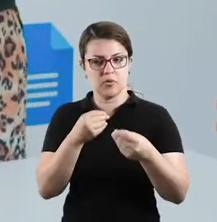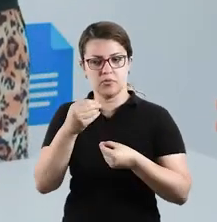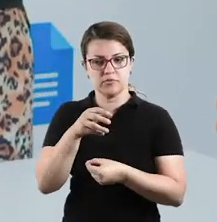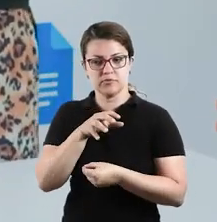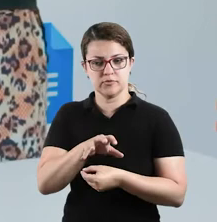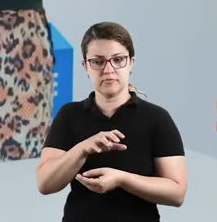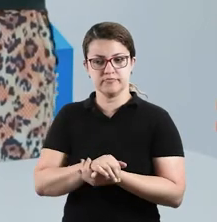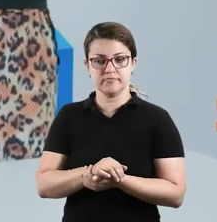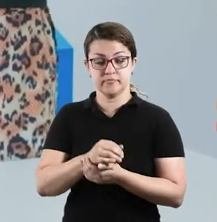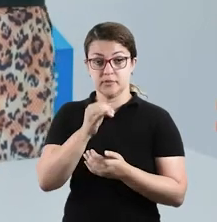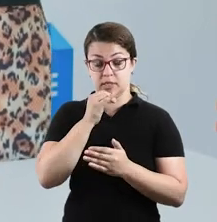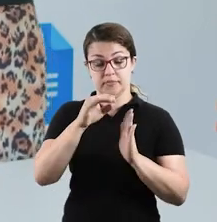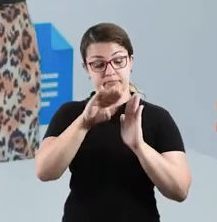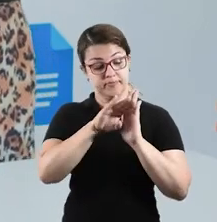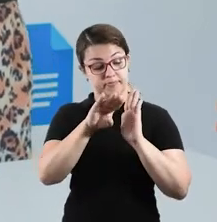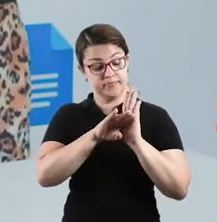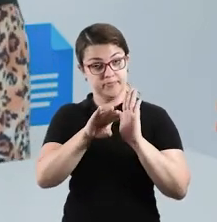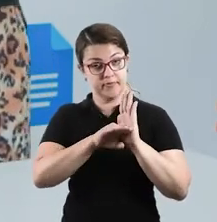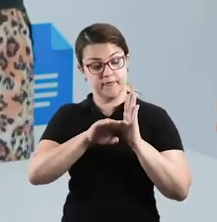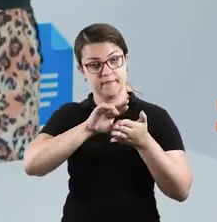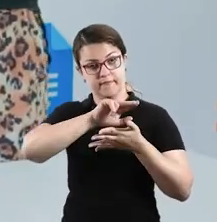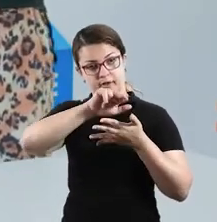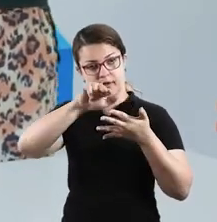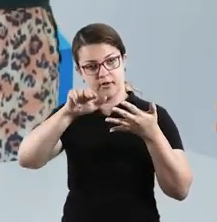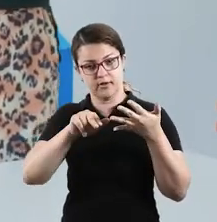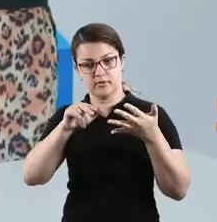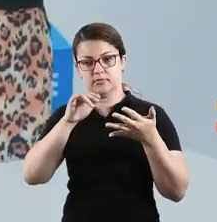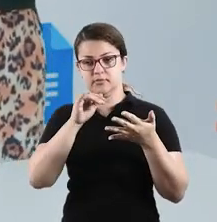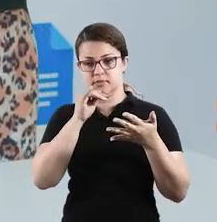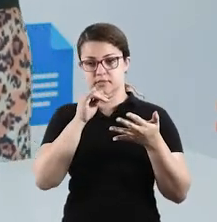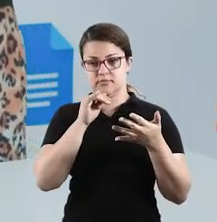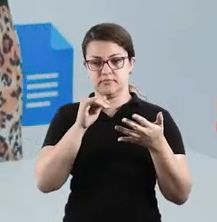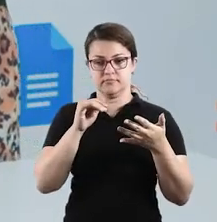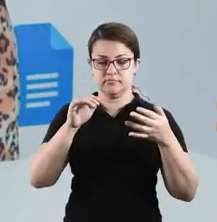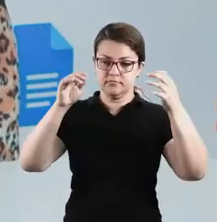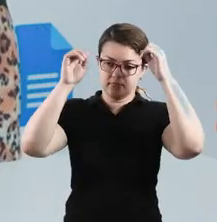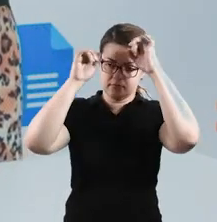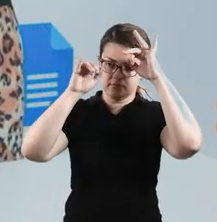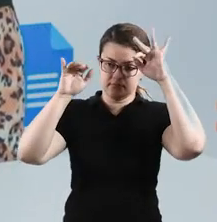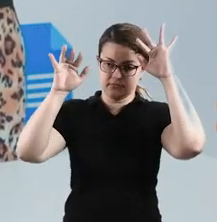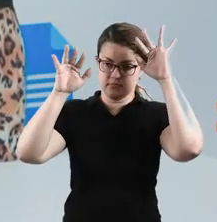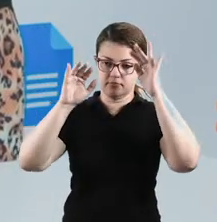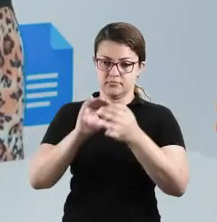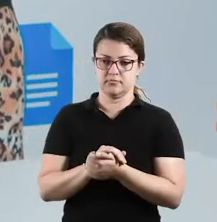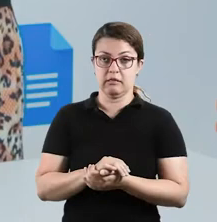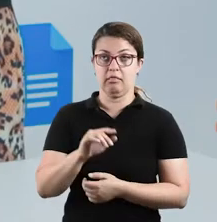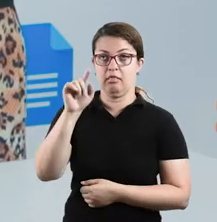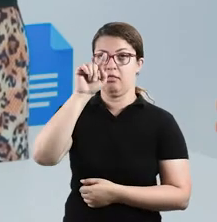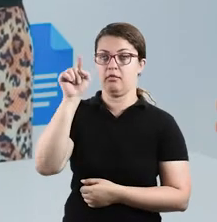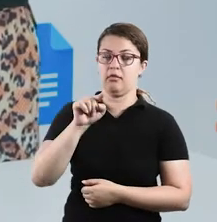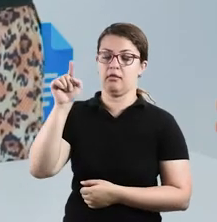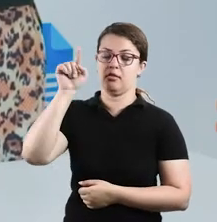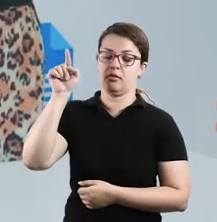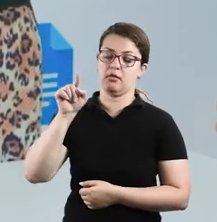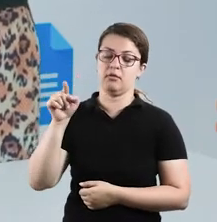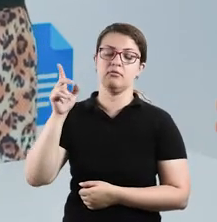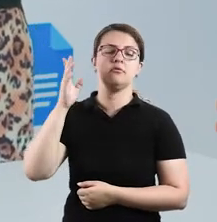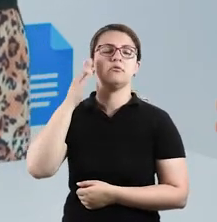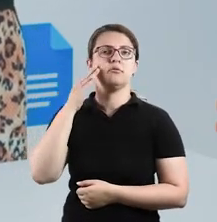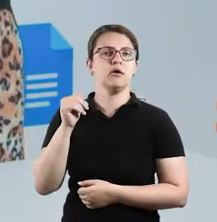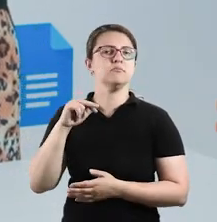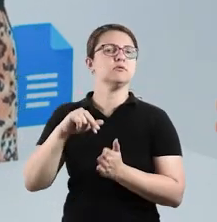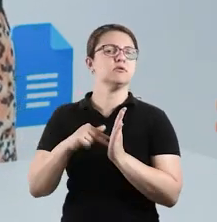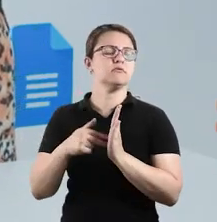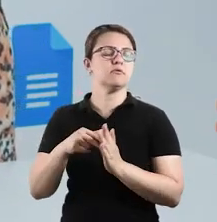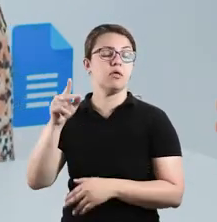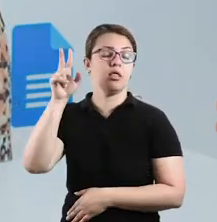balões? Então, aqui você tem uma lista de vários balões. Por exemplo, tem aqui, ó, um balãozinho escrito um monte de Z. Quando você olha isso, você